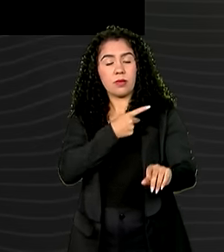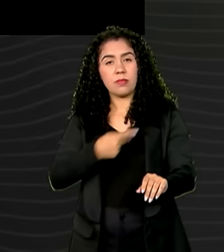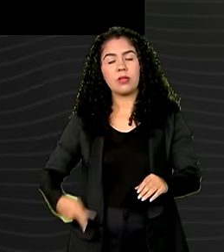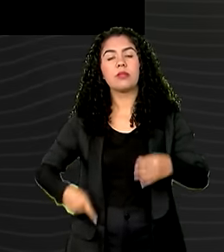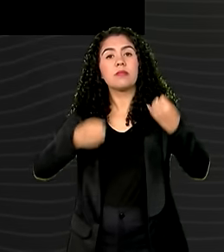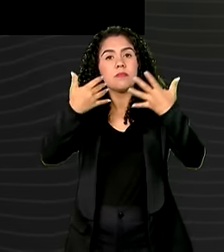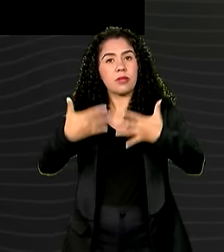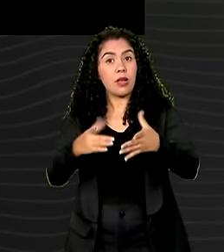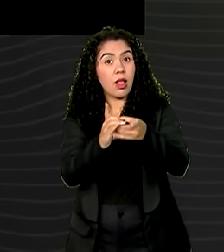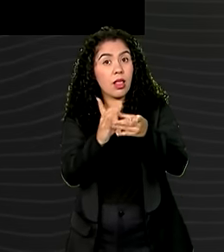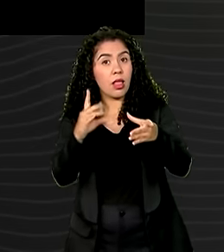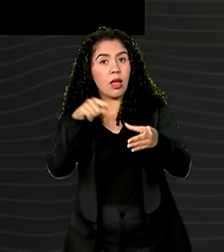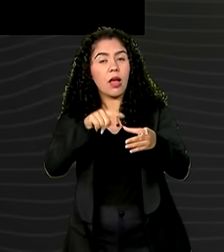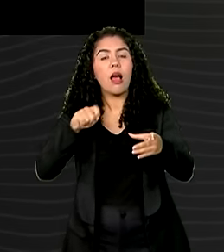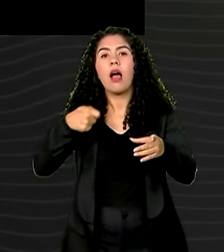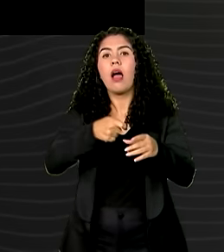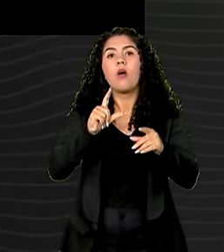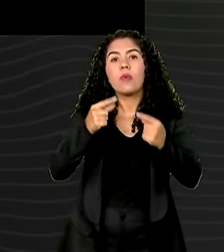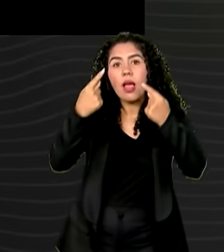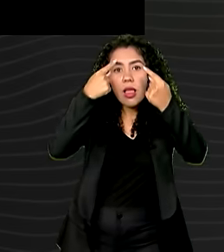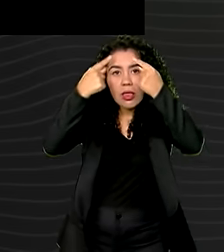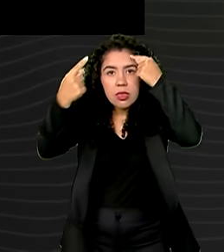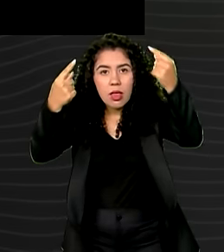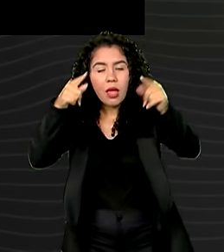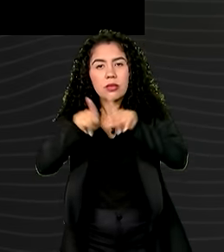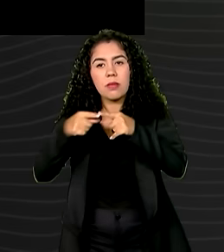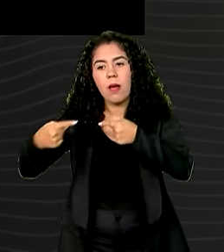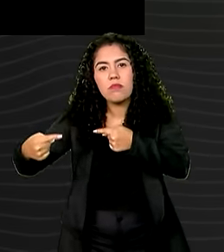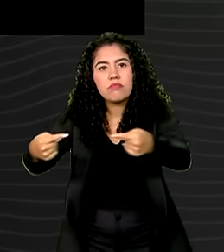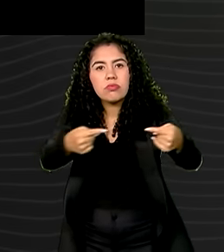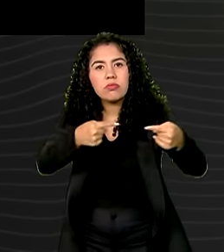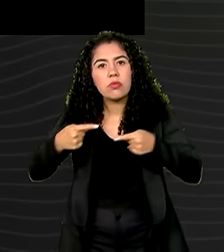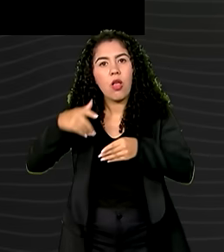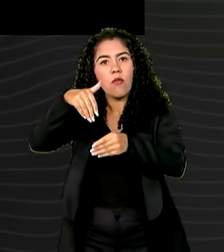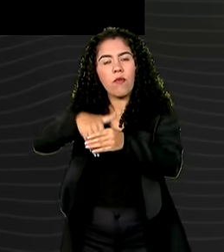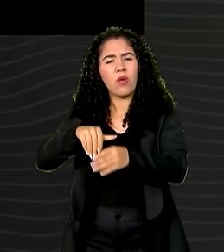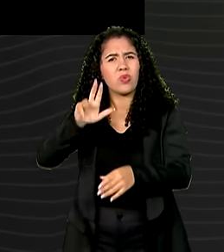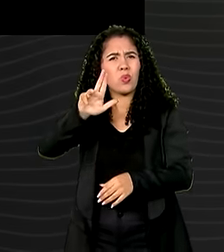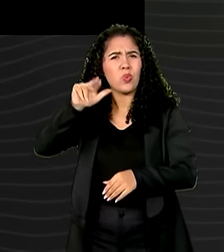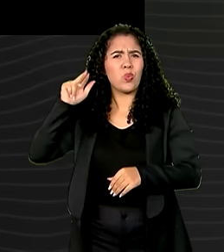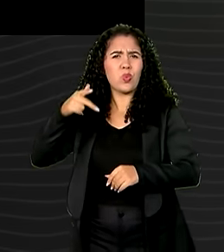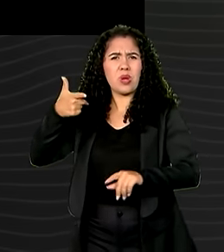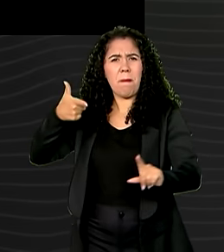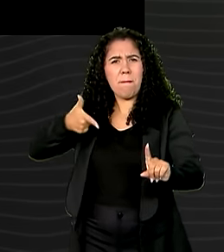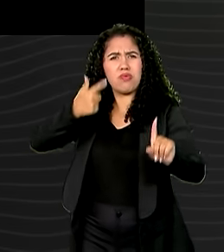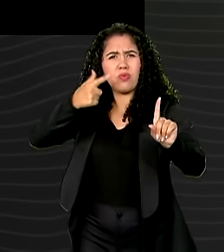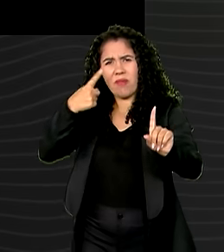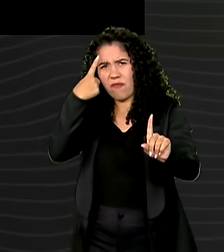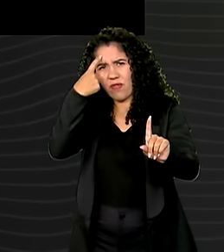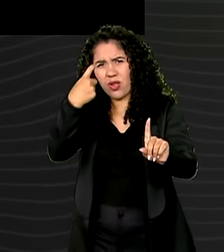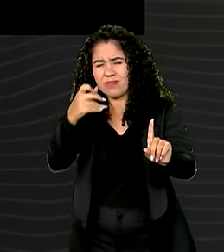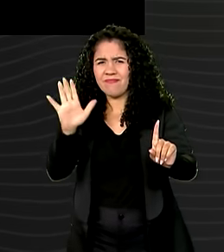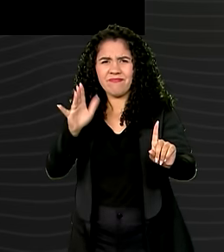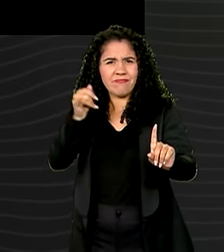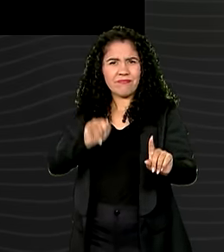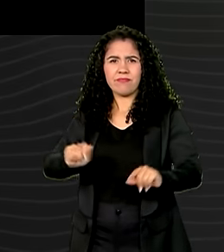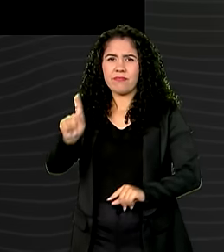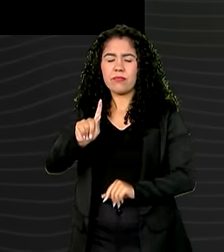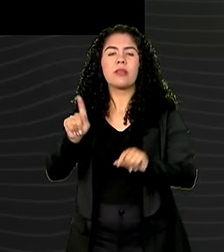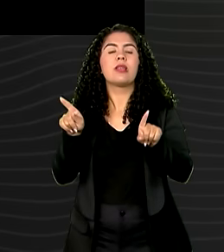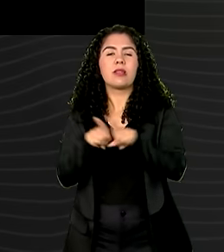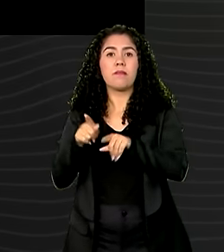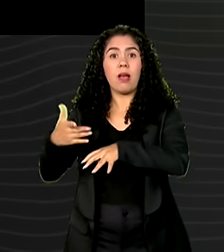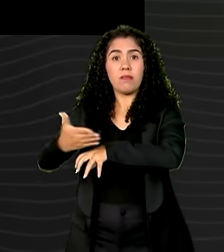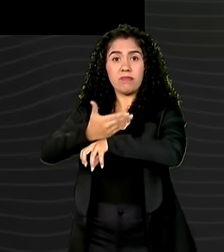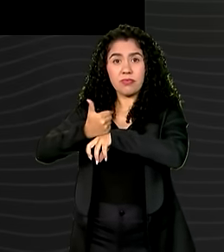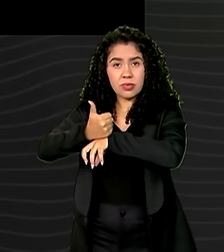democracia se faz com ideias, debates e votos, nunca com tiros e violência. Em nota, o Itamaraty condenou